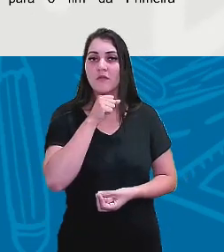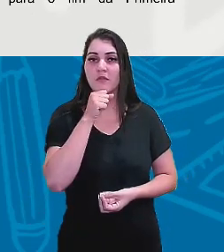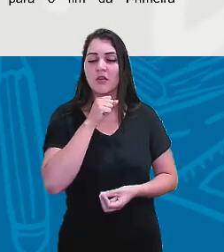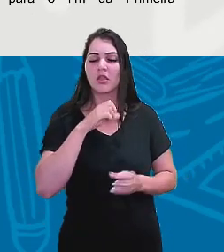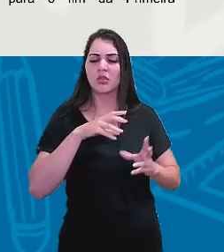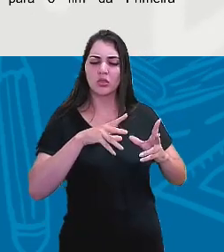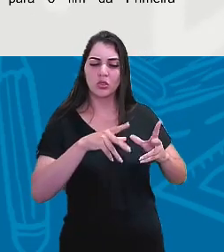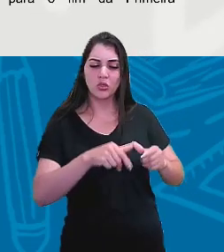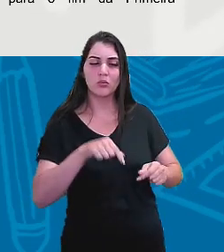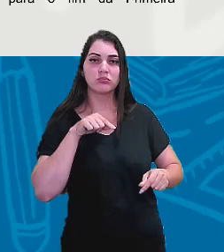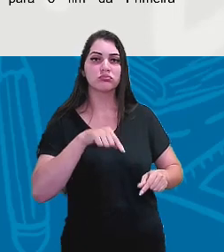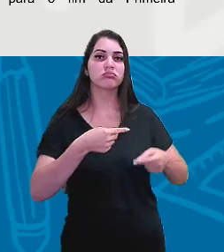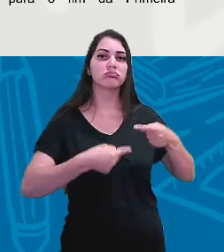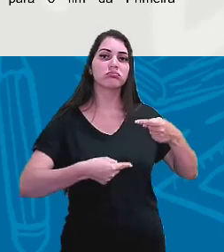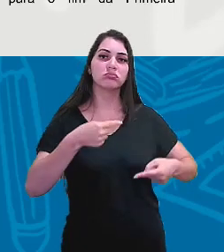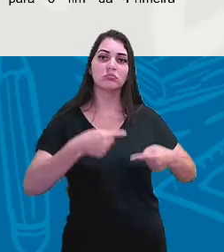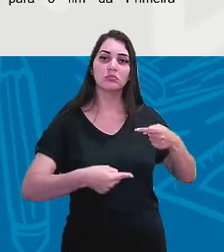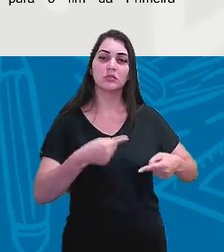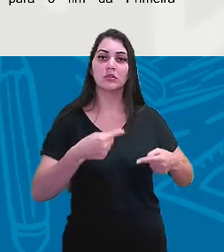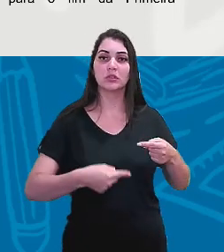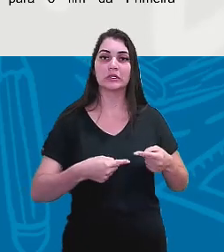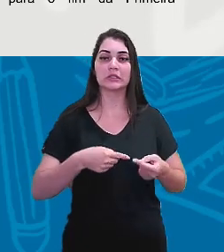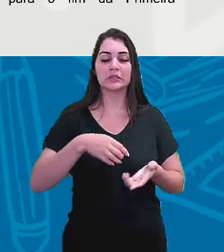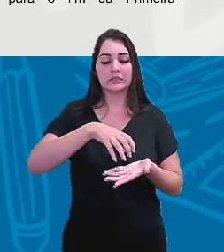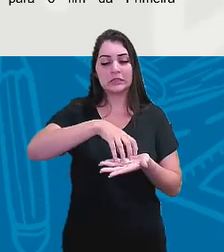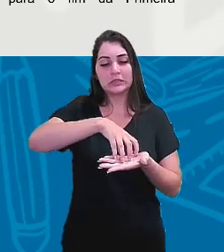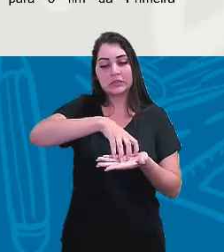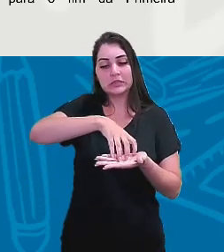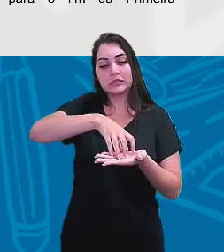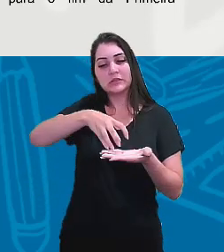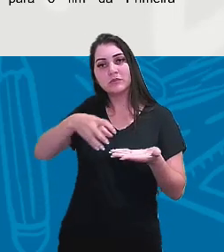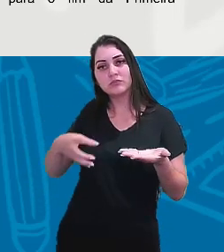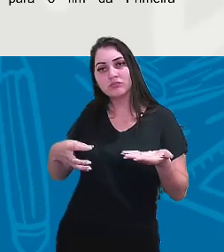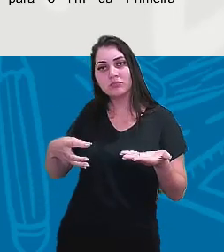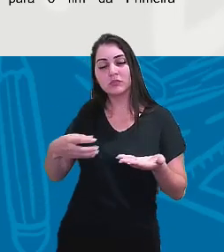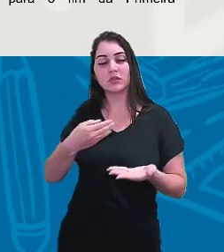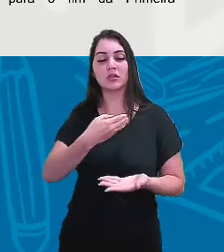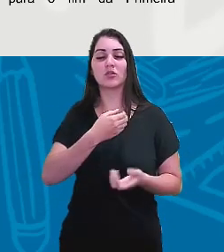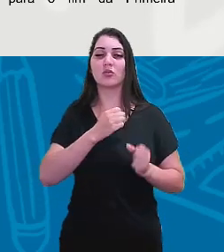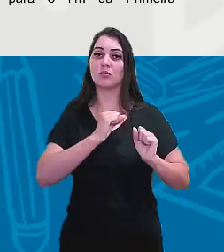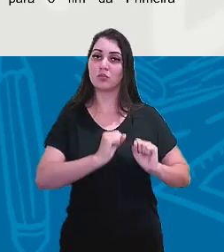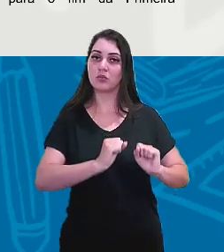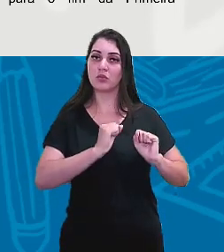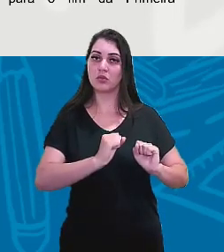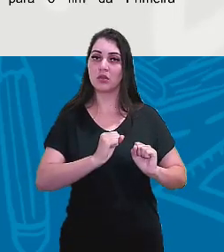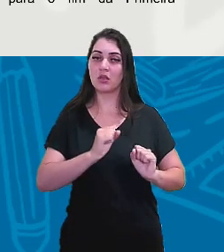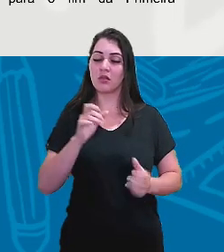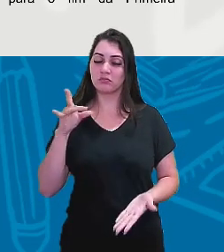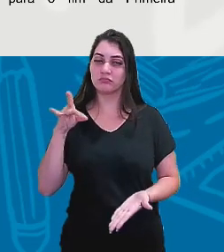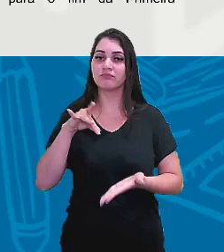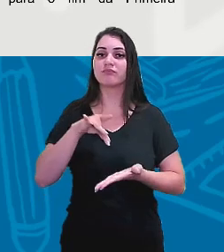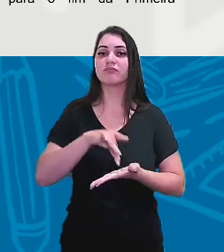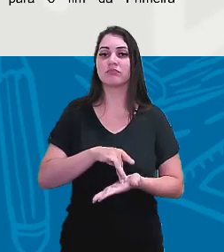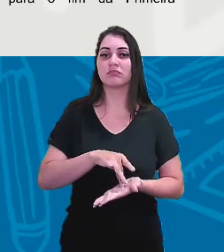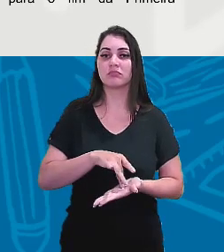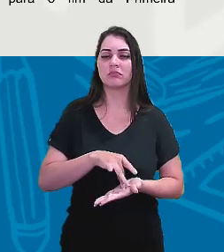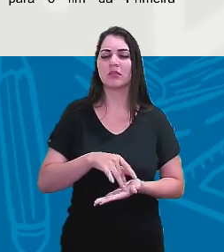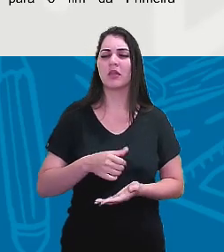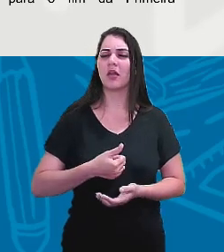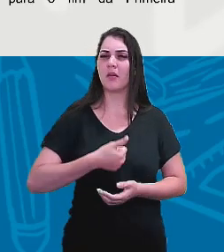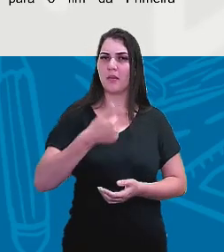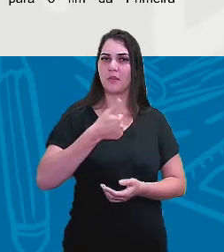de descentralização do poder, ela vai se consolidar. Aí a Primeira